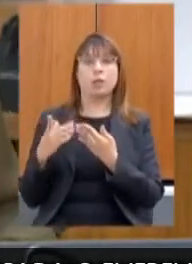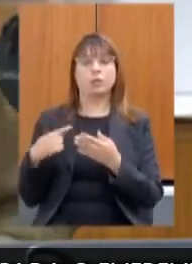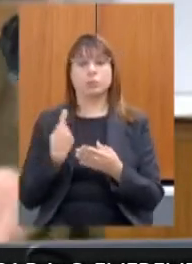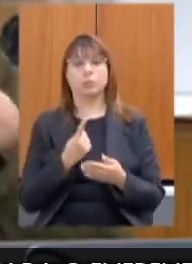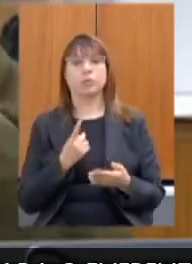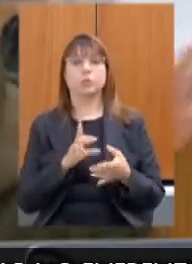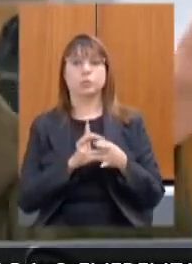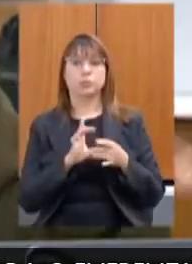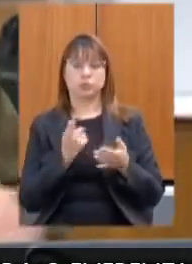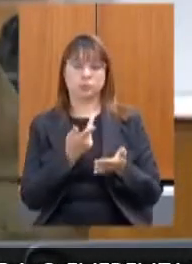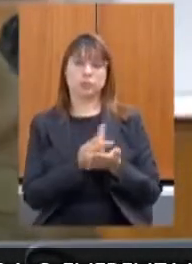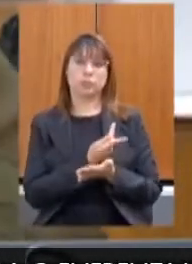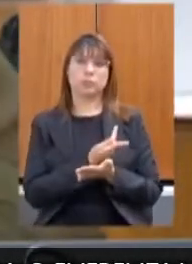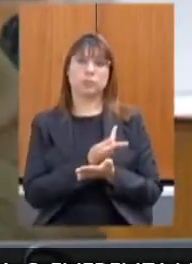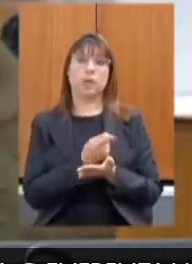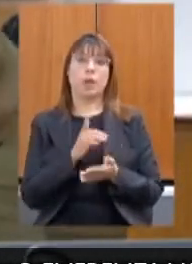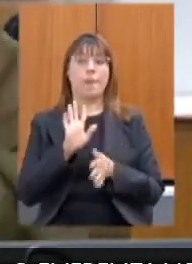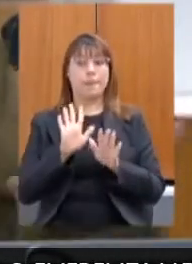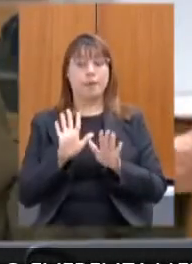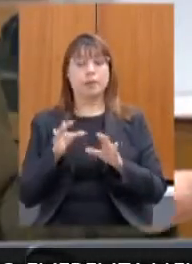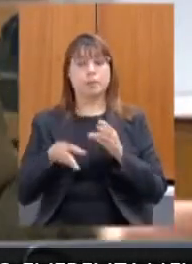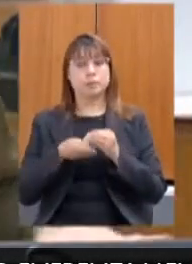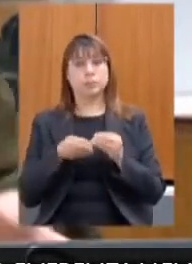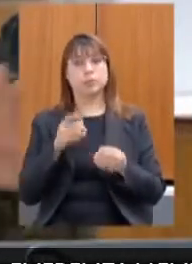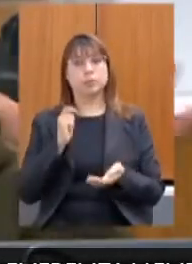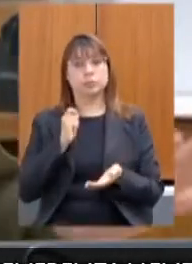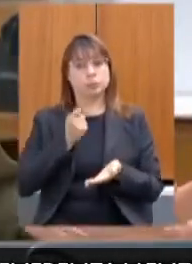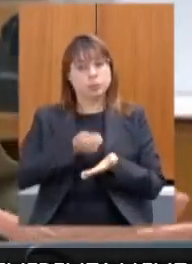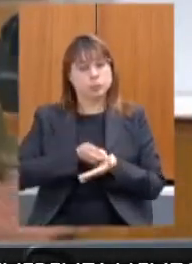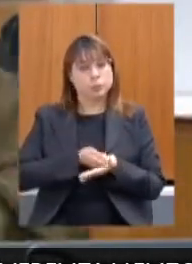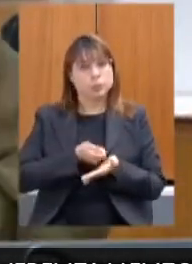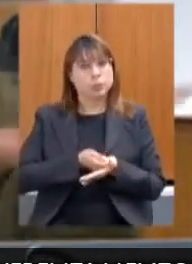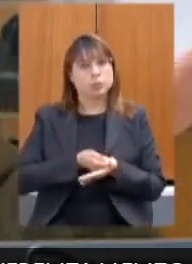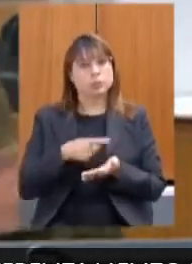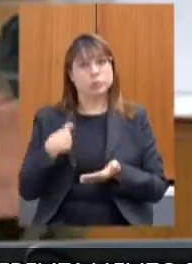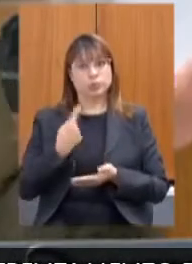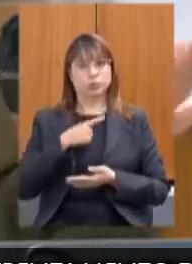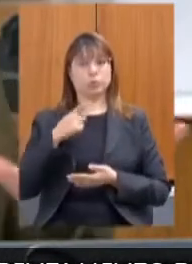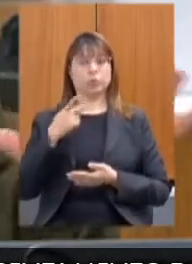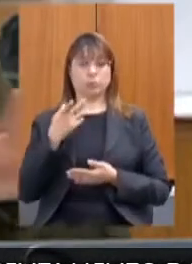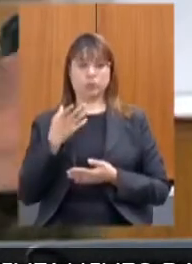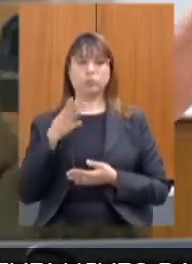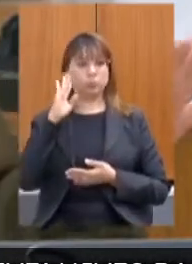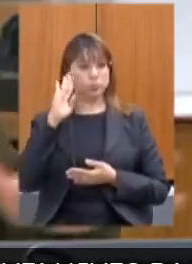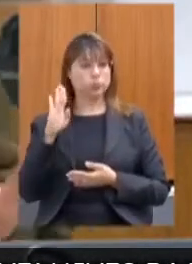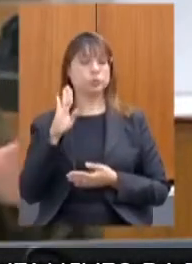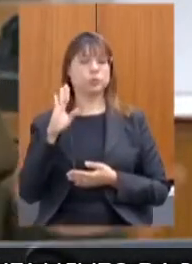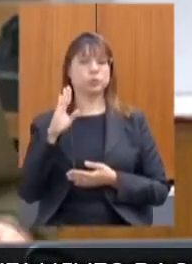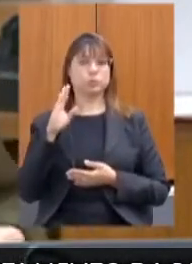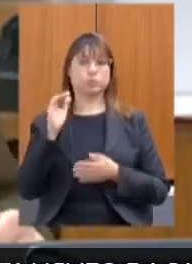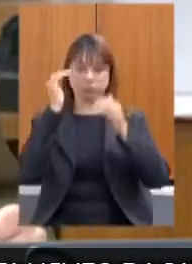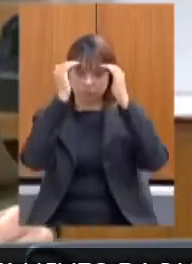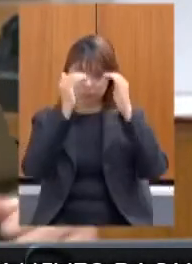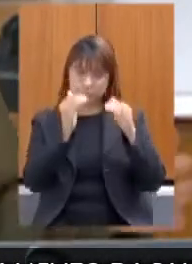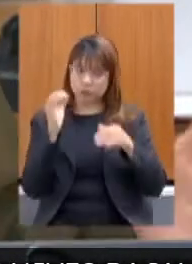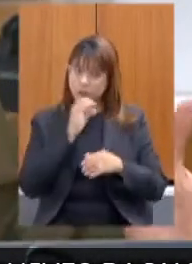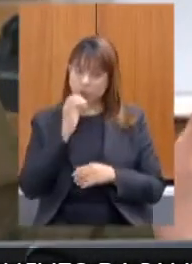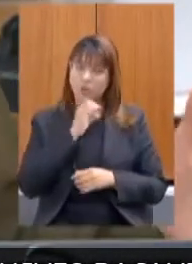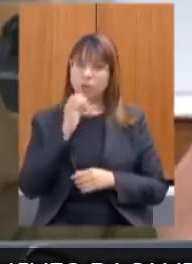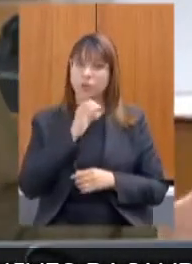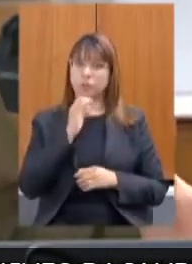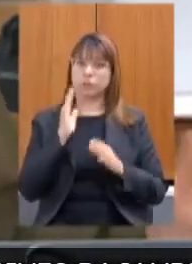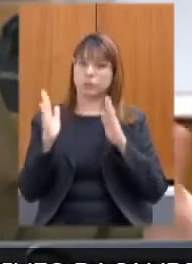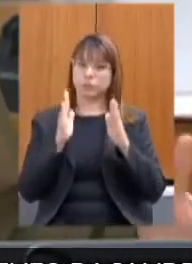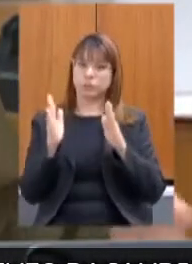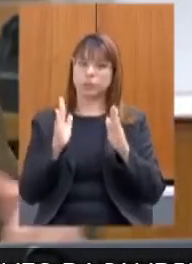impositivas nós estamos dando prioridade todas para cumpri-las o mais rápido possível dentro do período